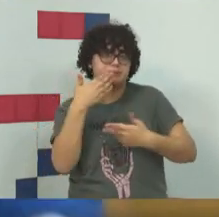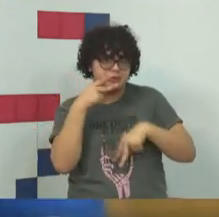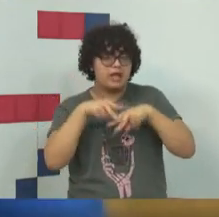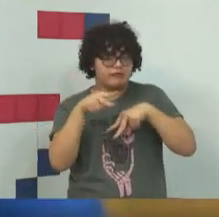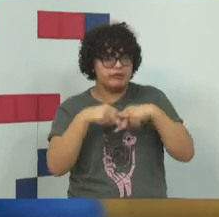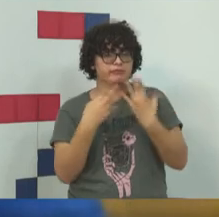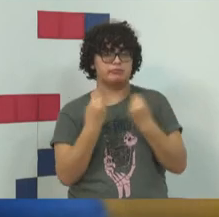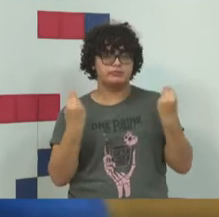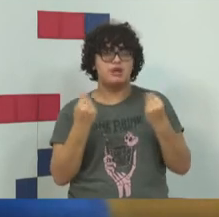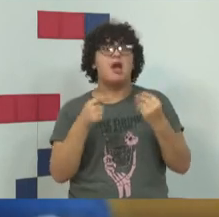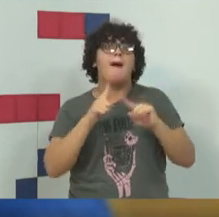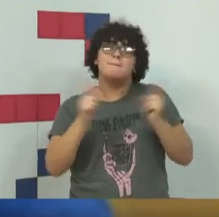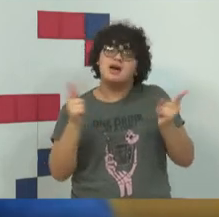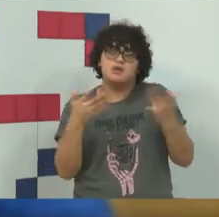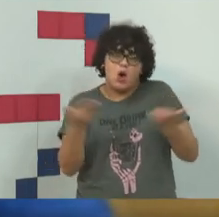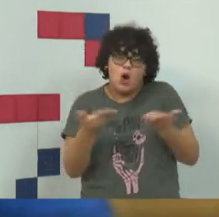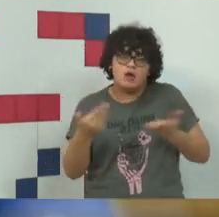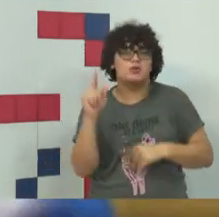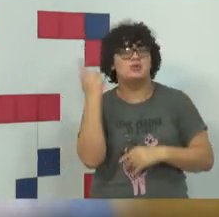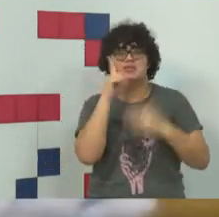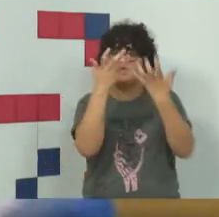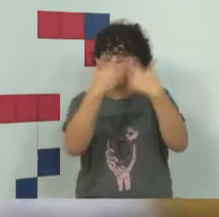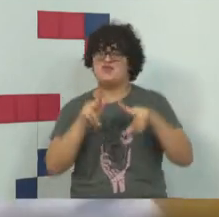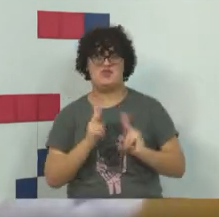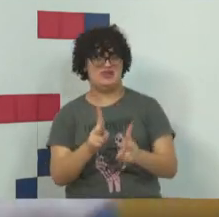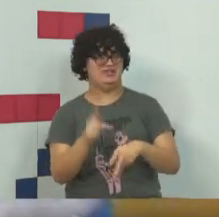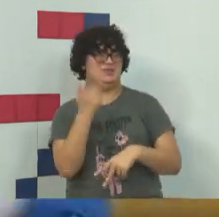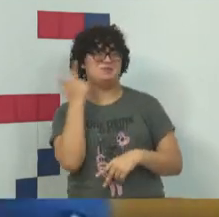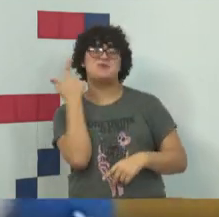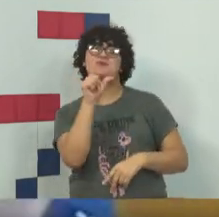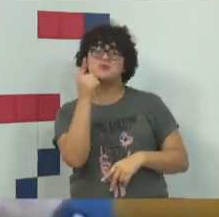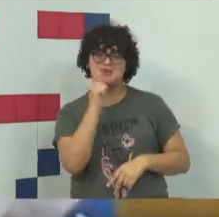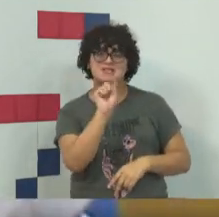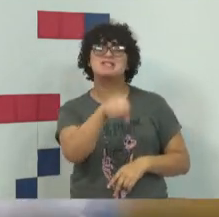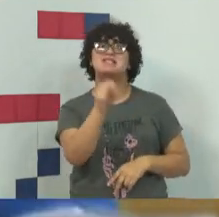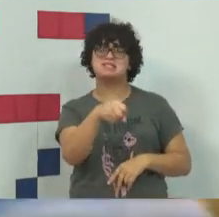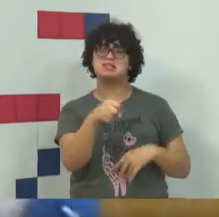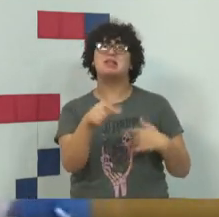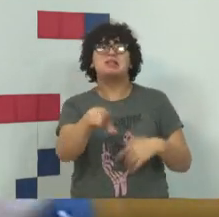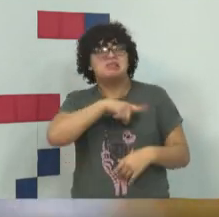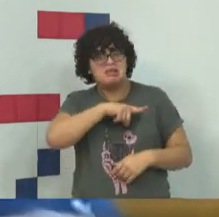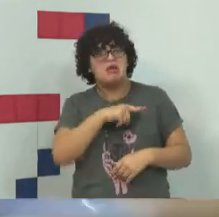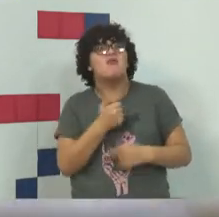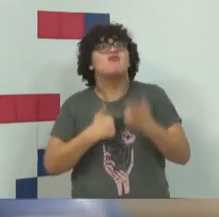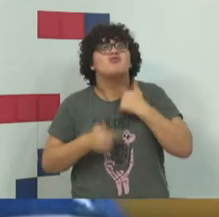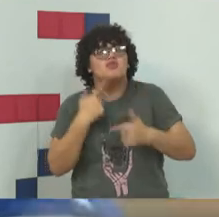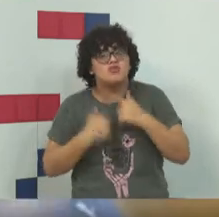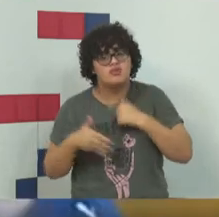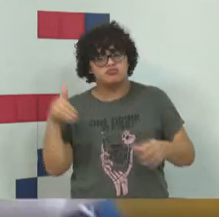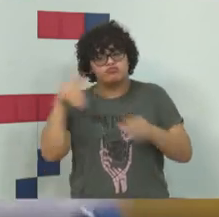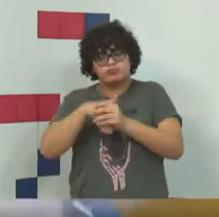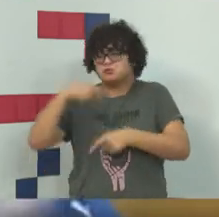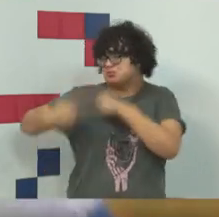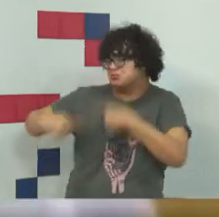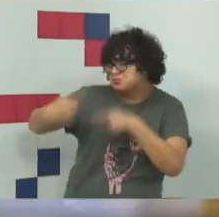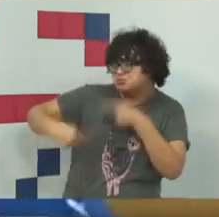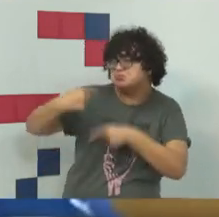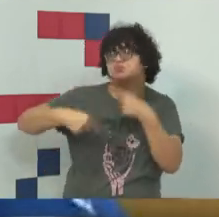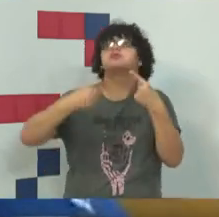diria que está tudo funcionando e estamos conseguindo aí ter a nossa vontade bem representada,